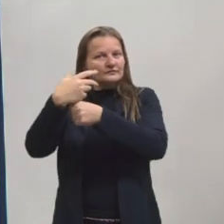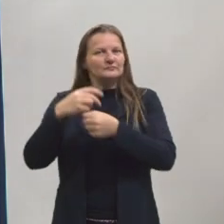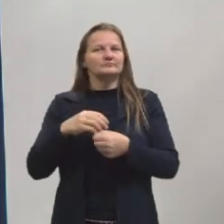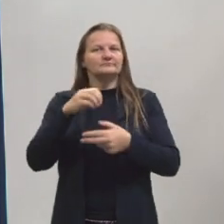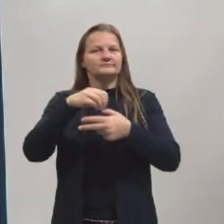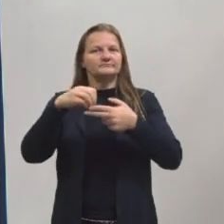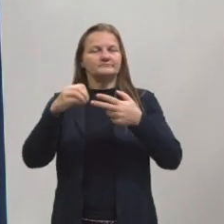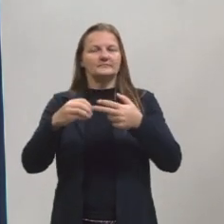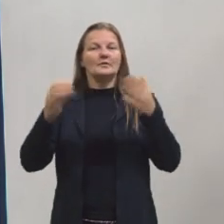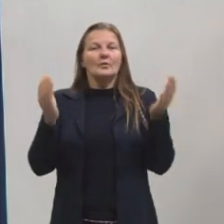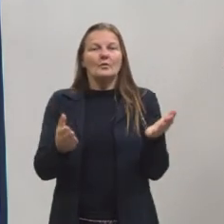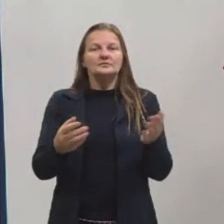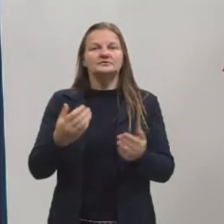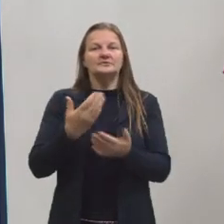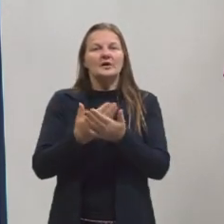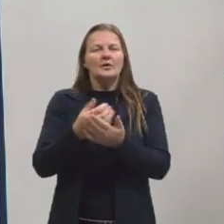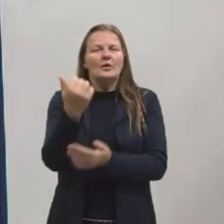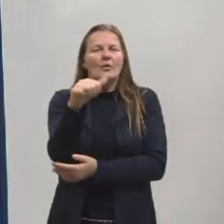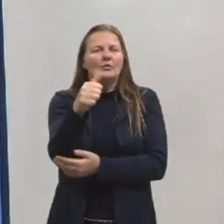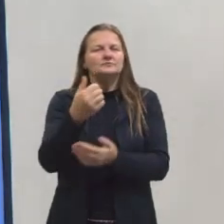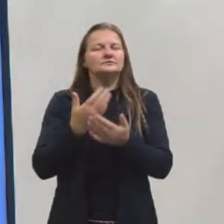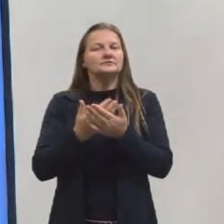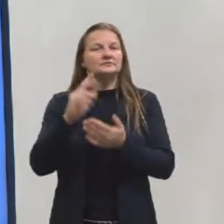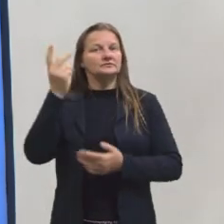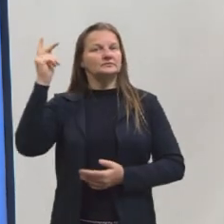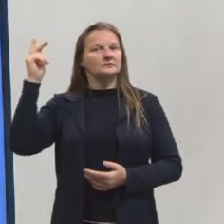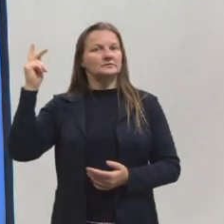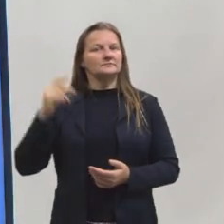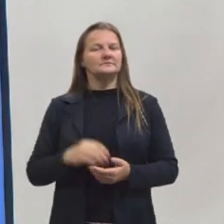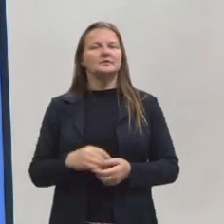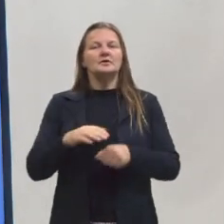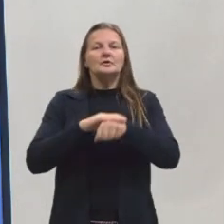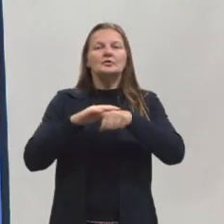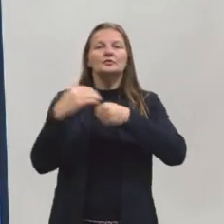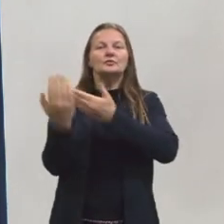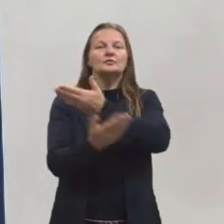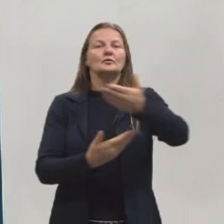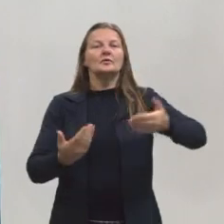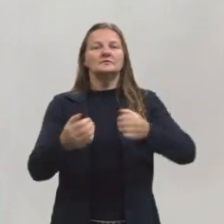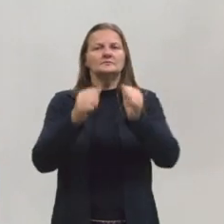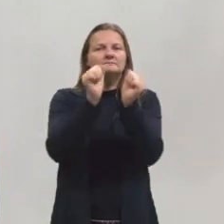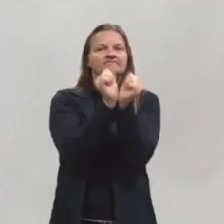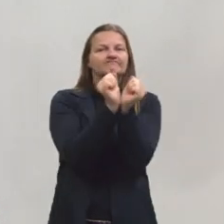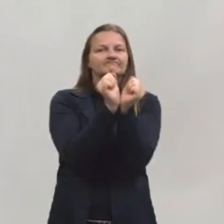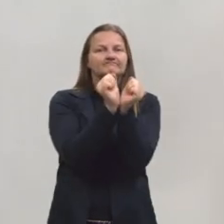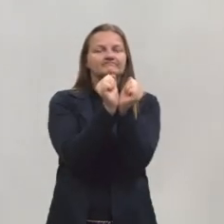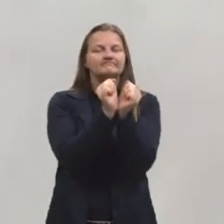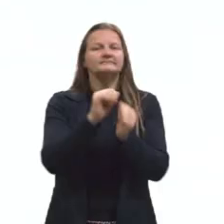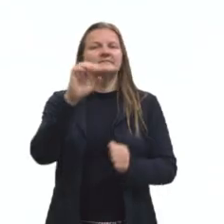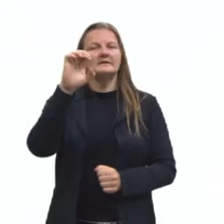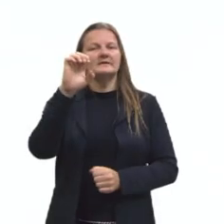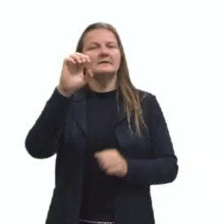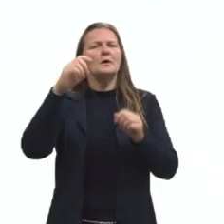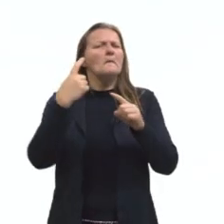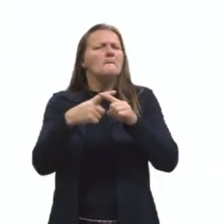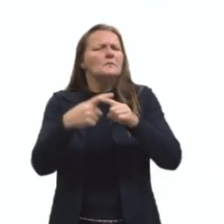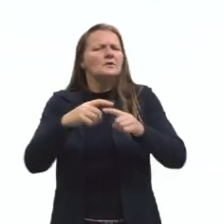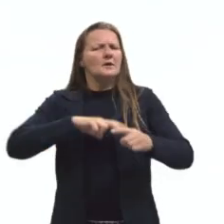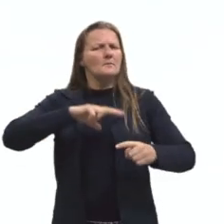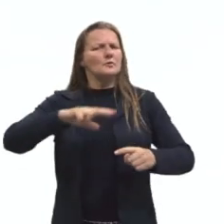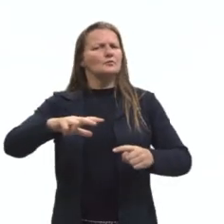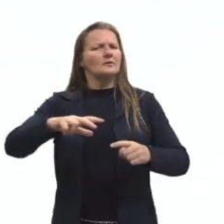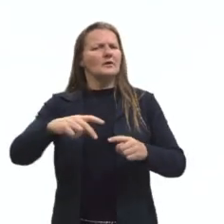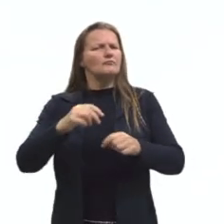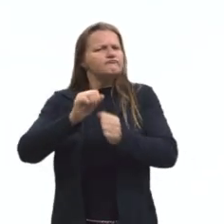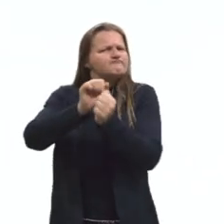hoje, na nossa aula 11 de História, a gente vai falar sobre a escravidão. E o título dessa aula é Por que Portugal